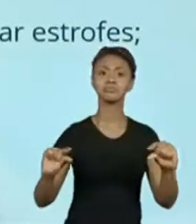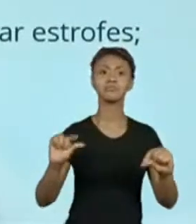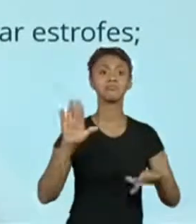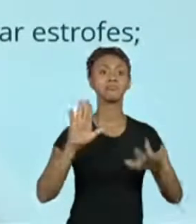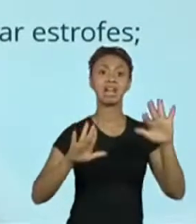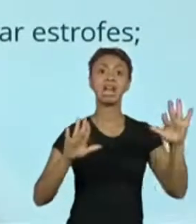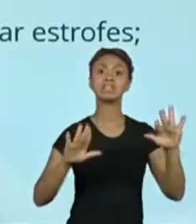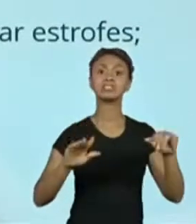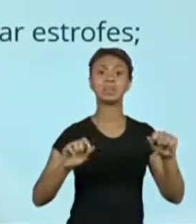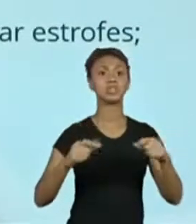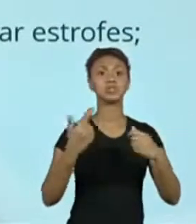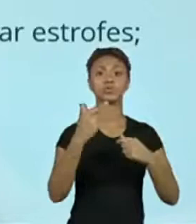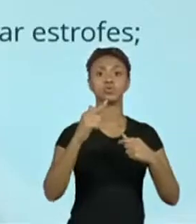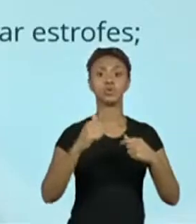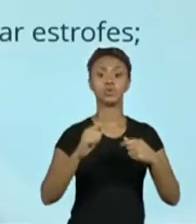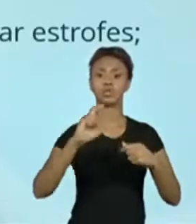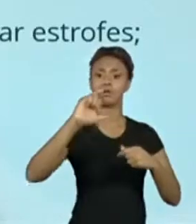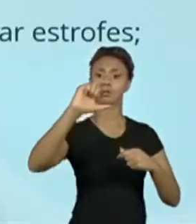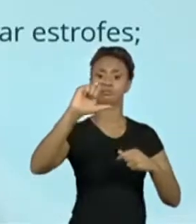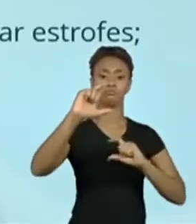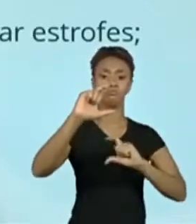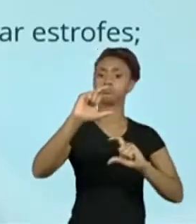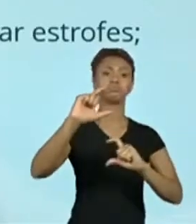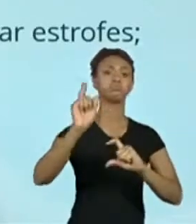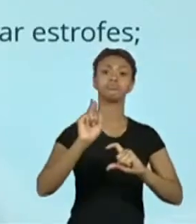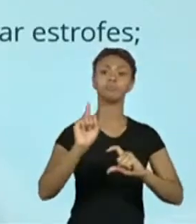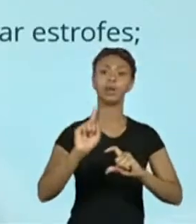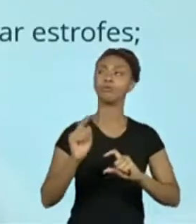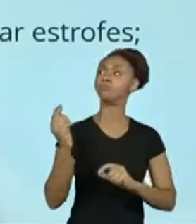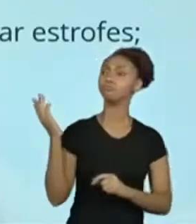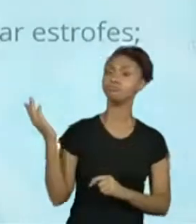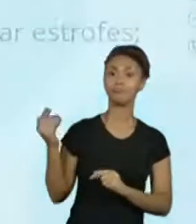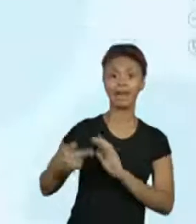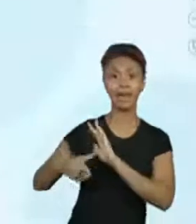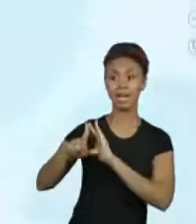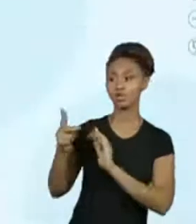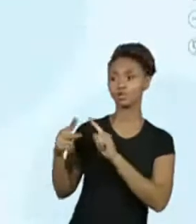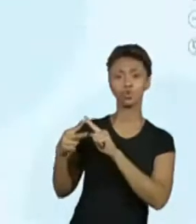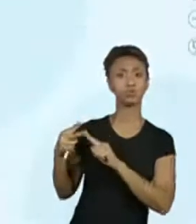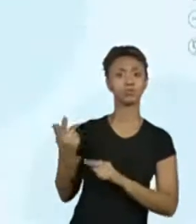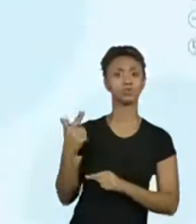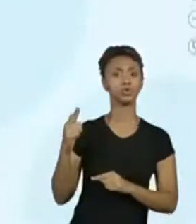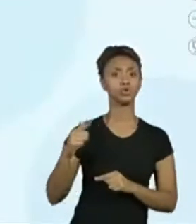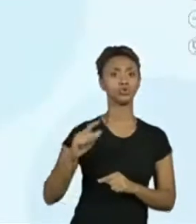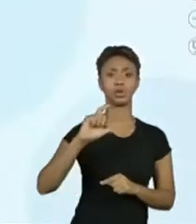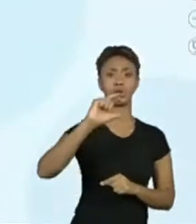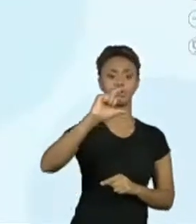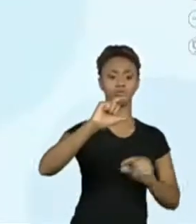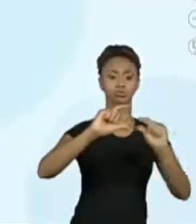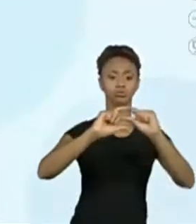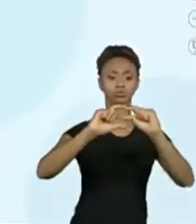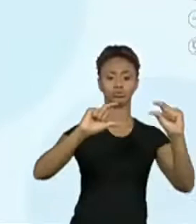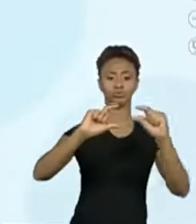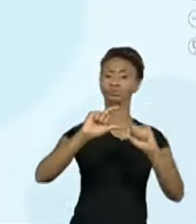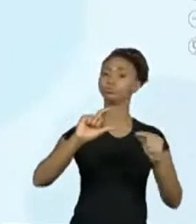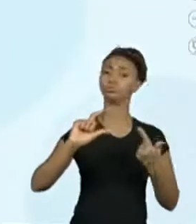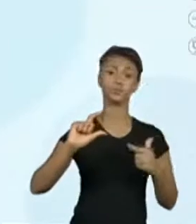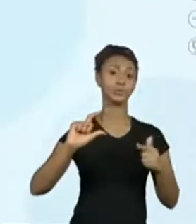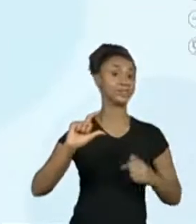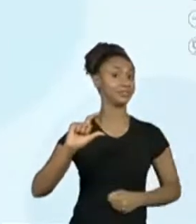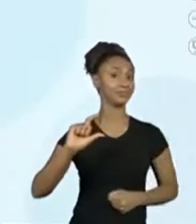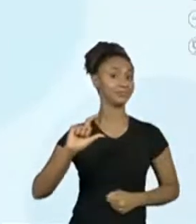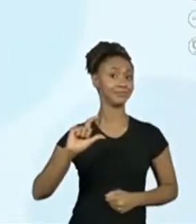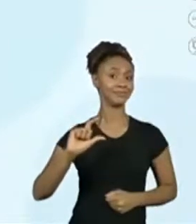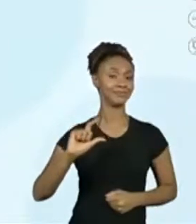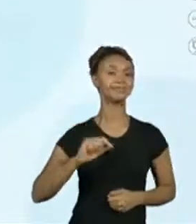estrofes. Os nossos, por exemplo, não formavam estrofes. Próximo item.